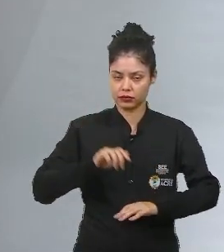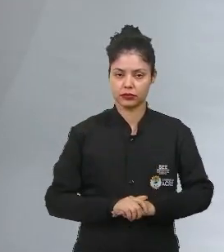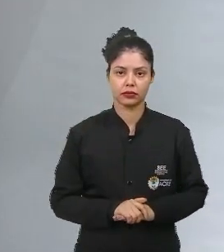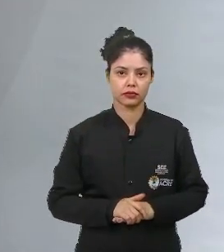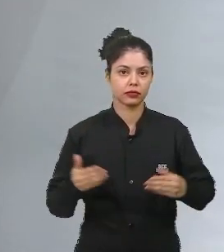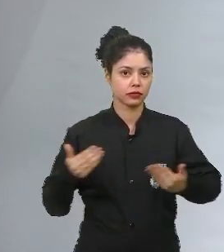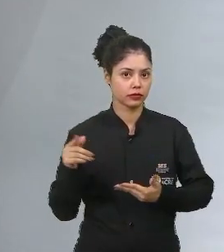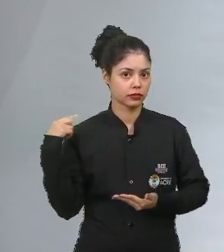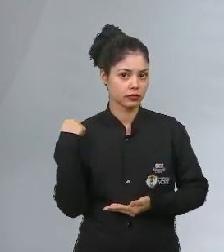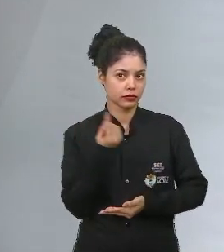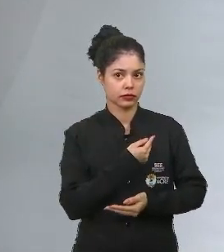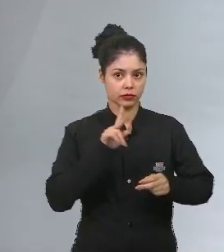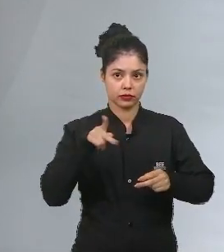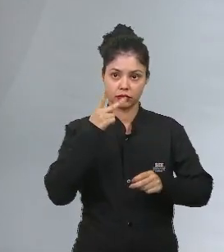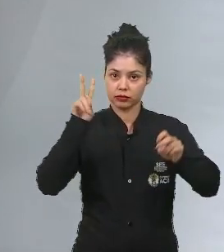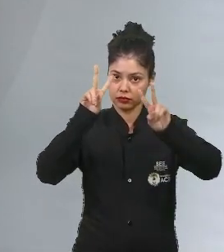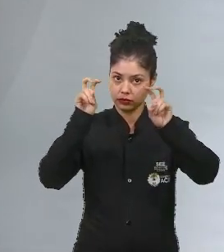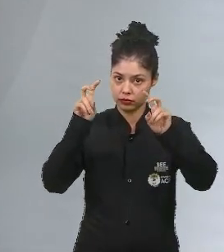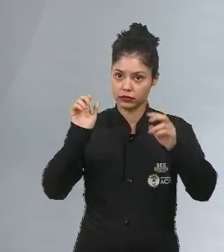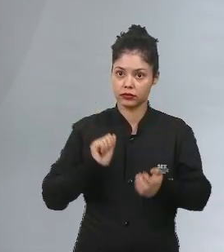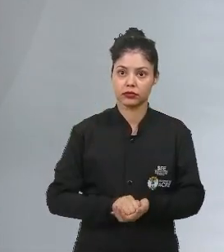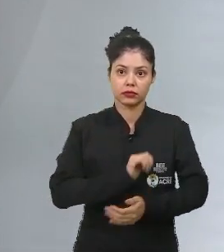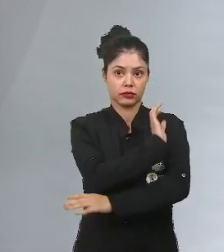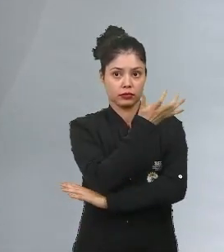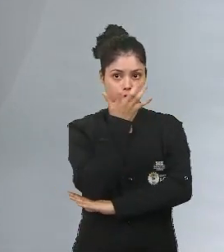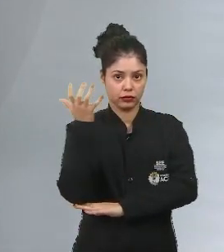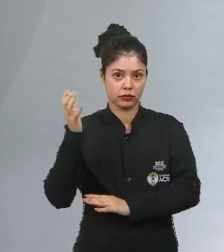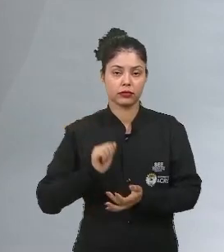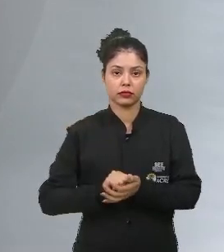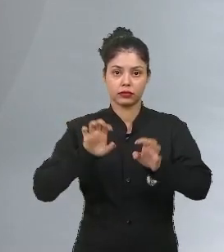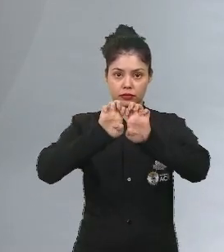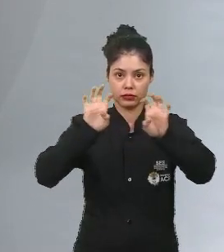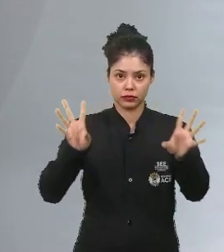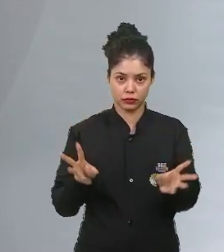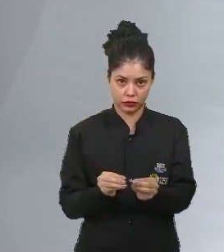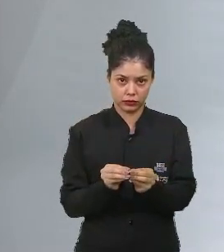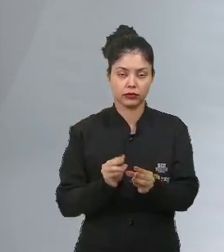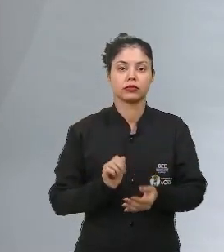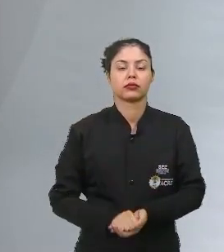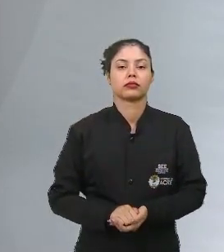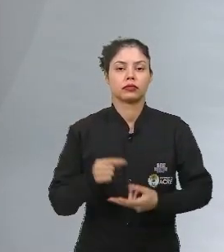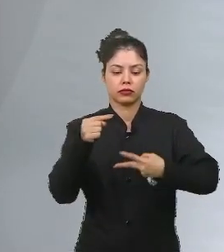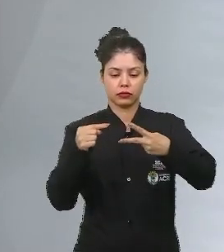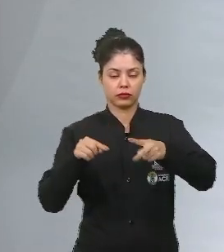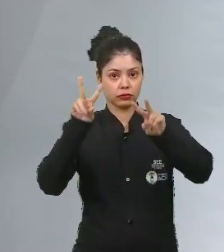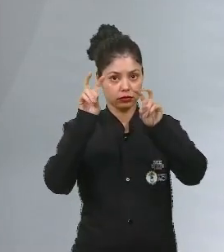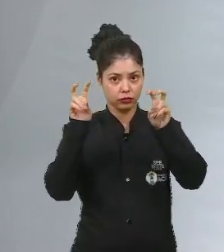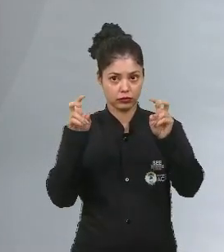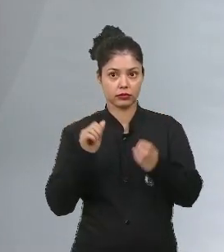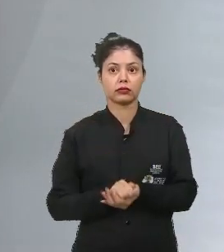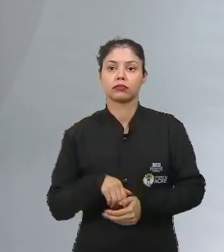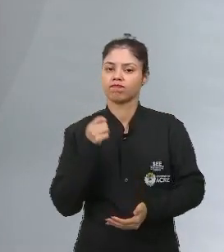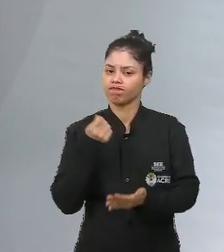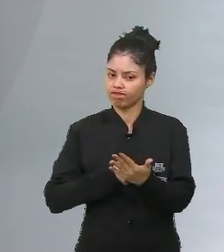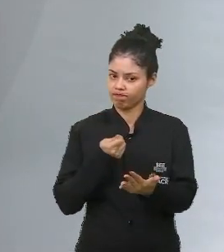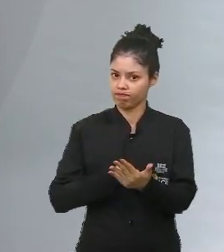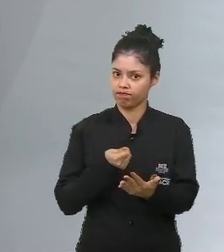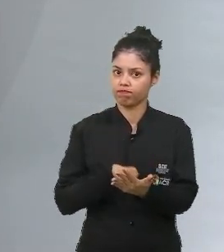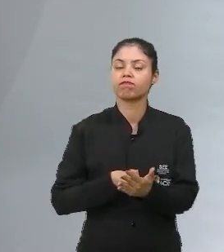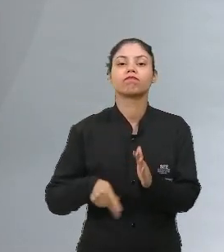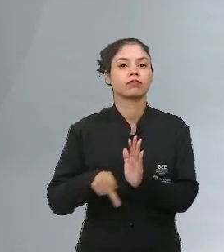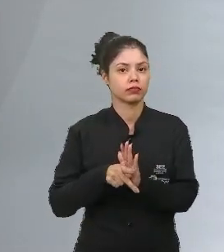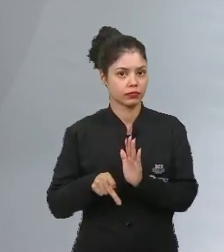Hoje nós vamos falar sobre botânica e ecologia. São dois assuntos que são bastante cobrados